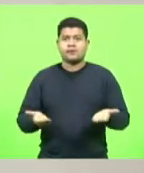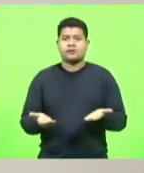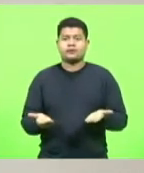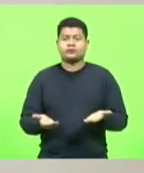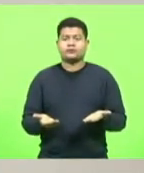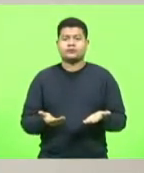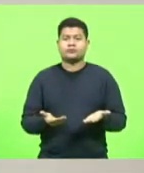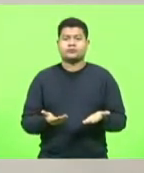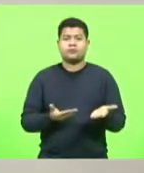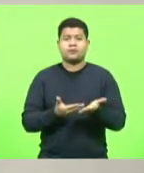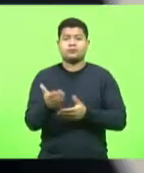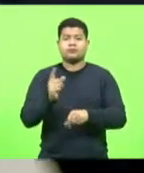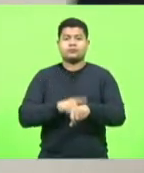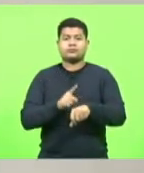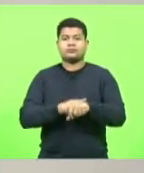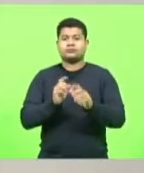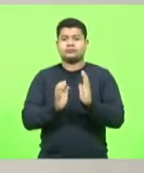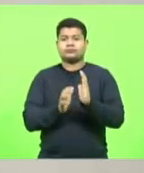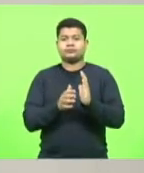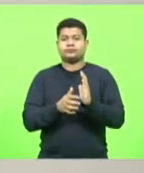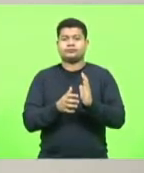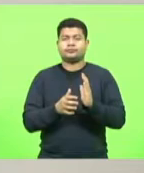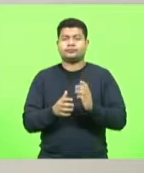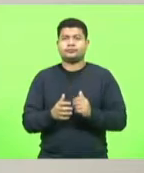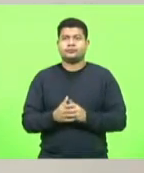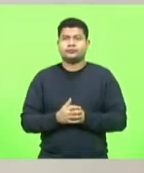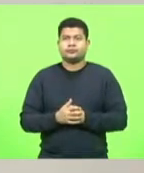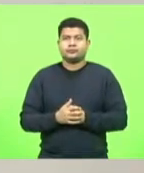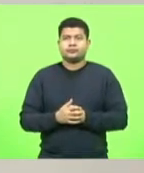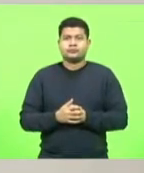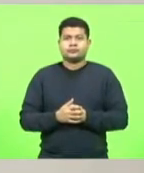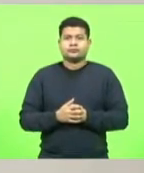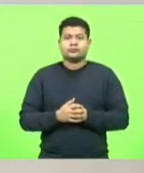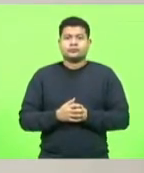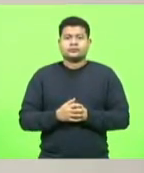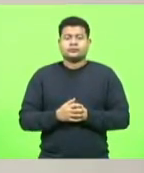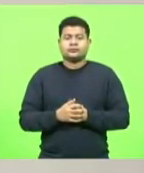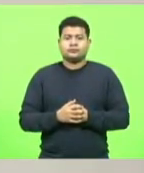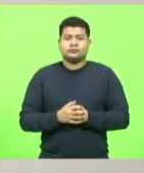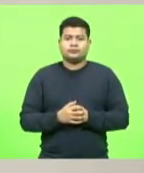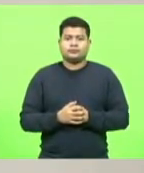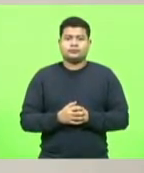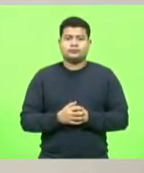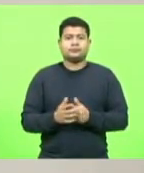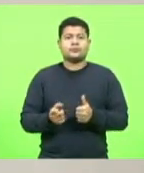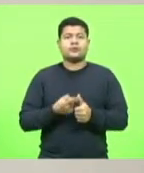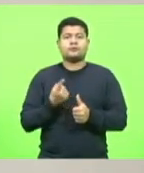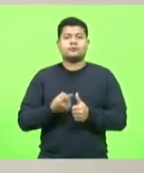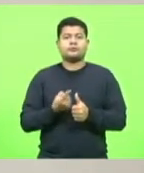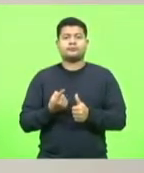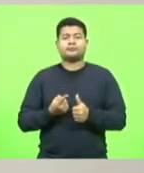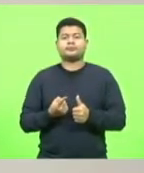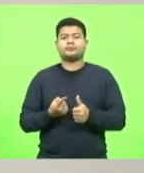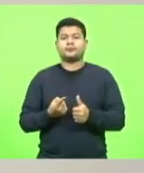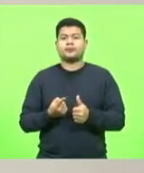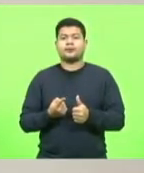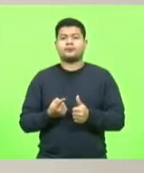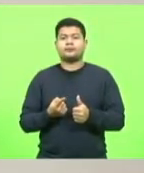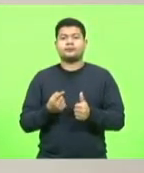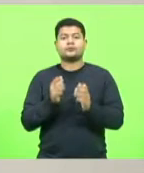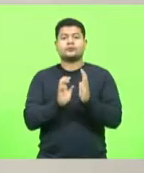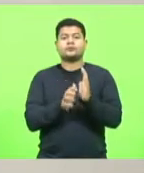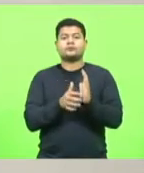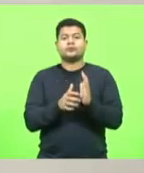então, o horário destinado aos partidos políticos e o primeiro horário é do